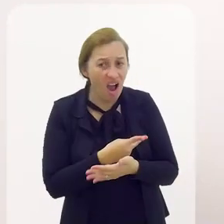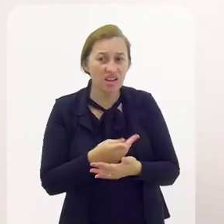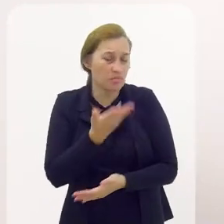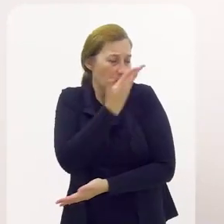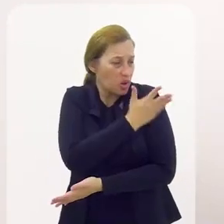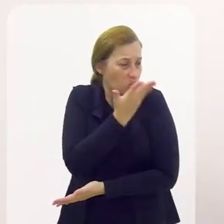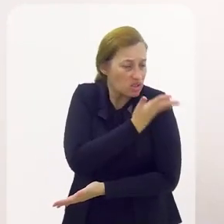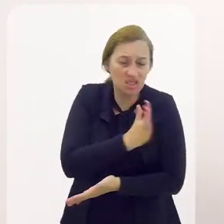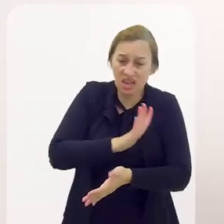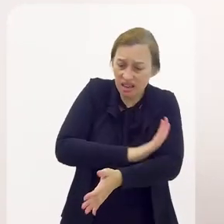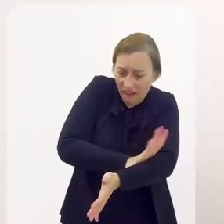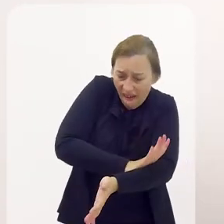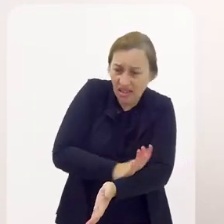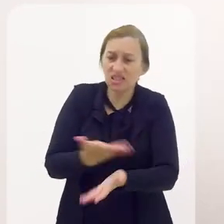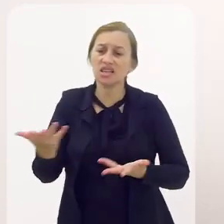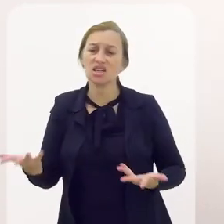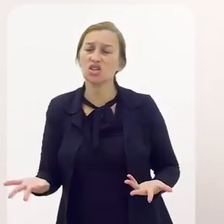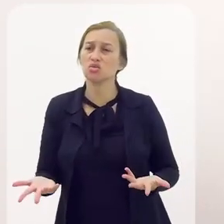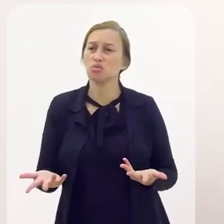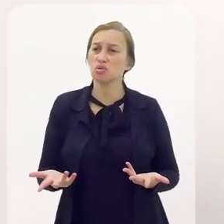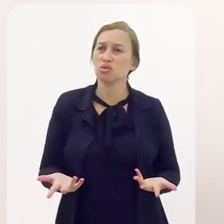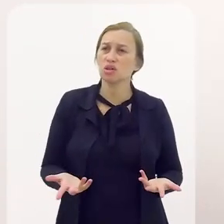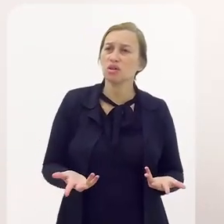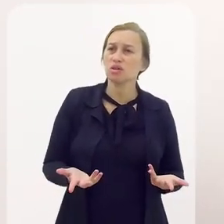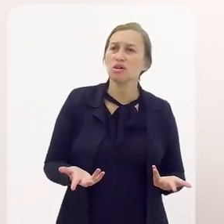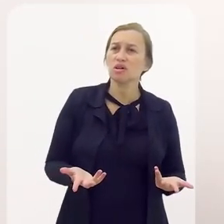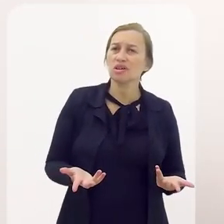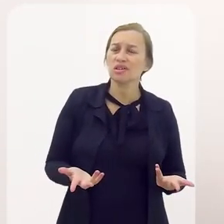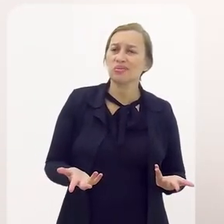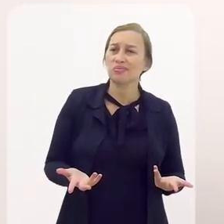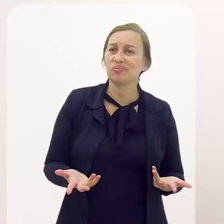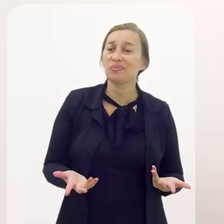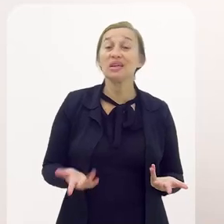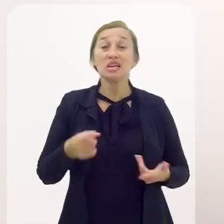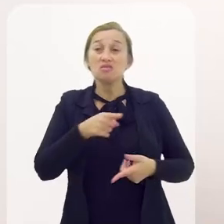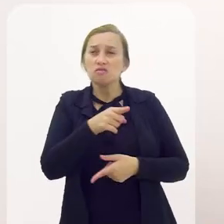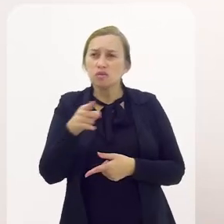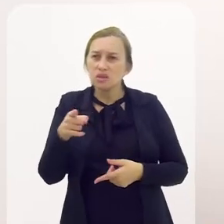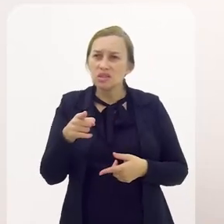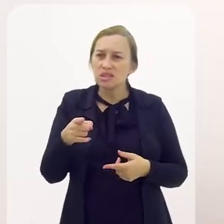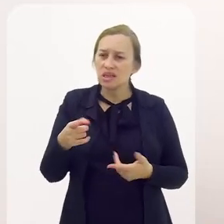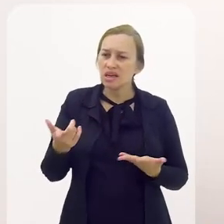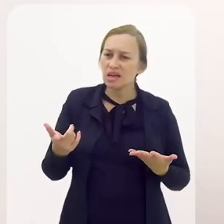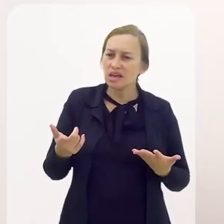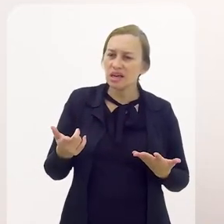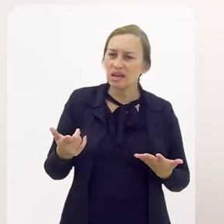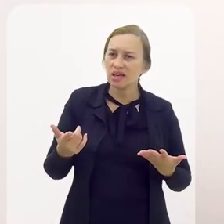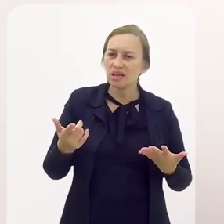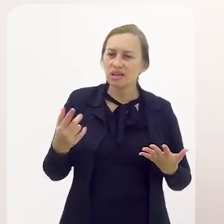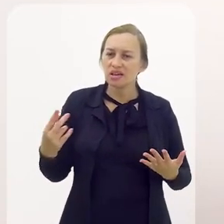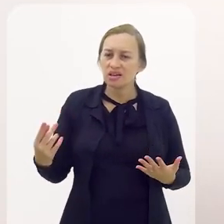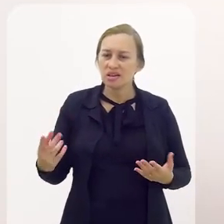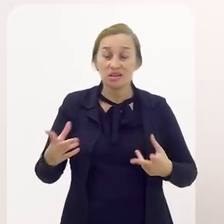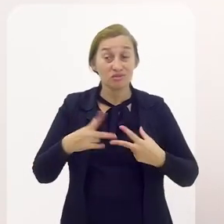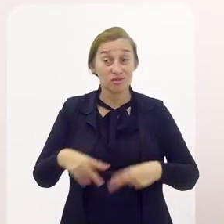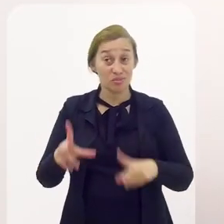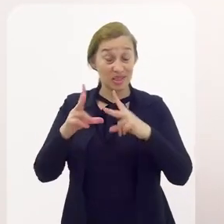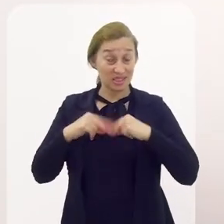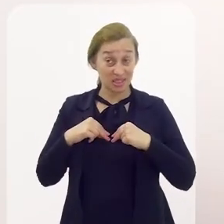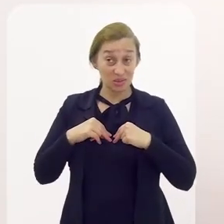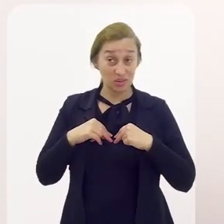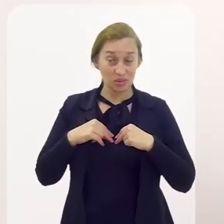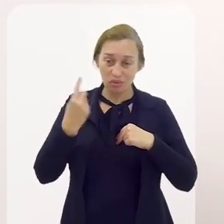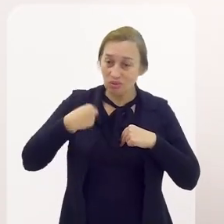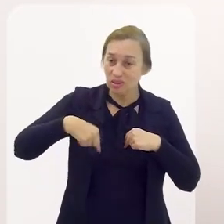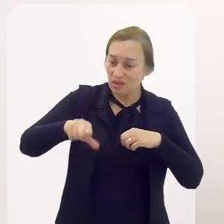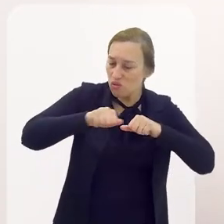está tudo errado. Isso é discriminação, isso é racismo. E aí você nos